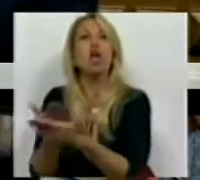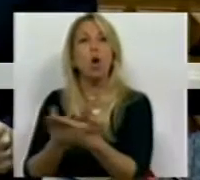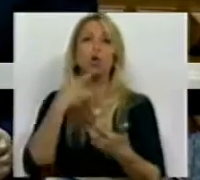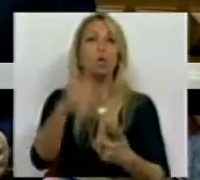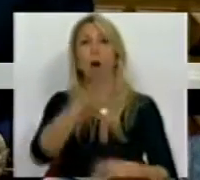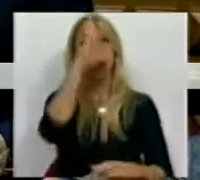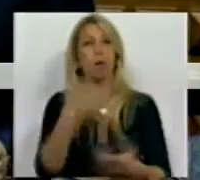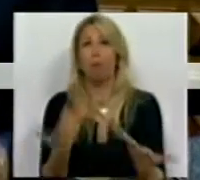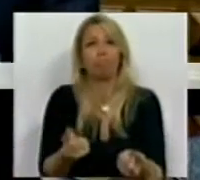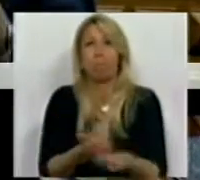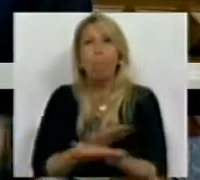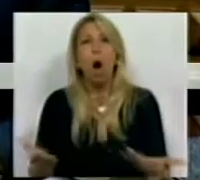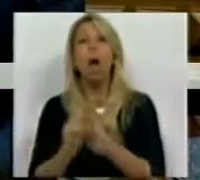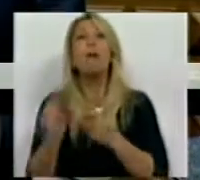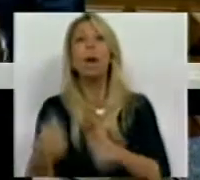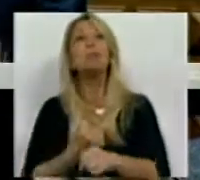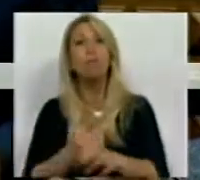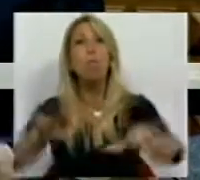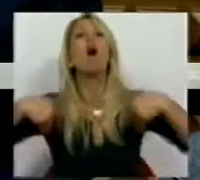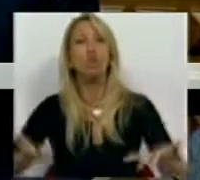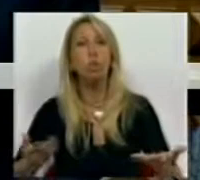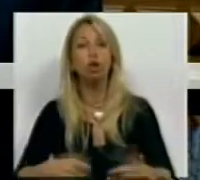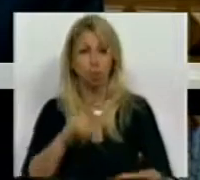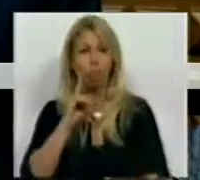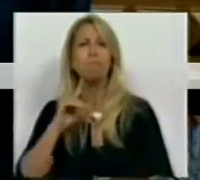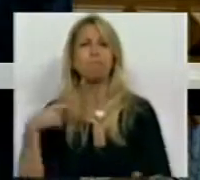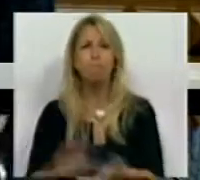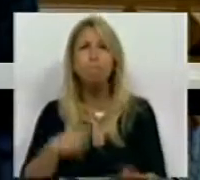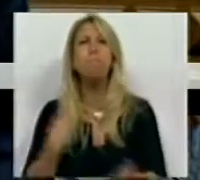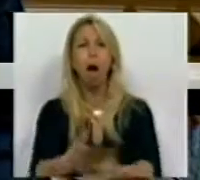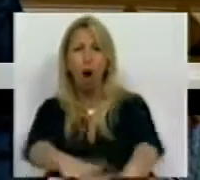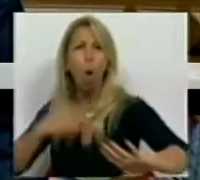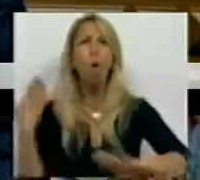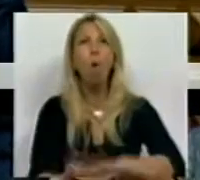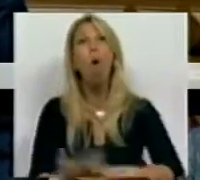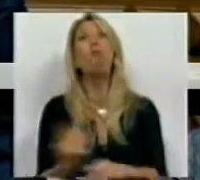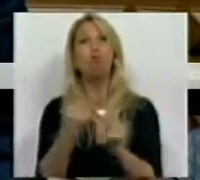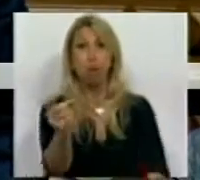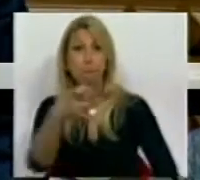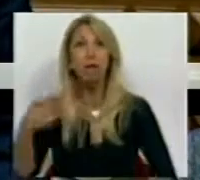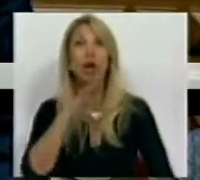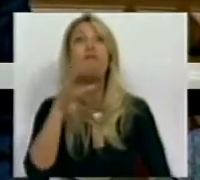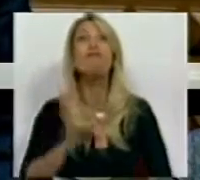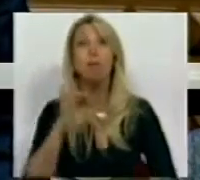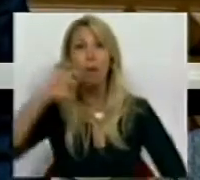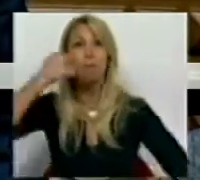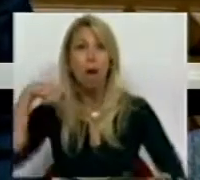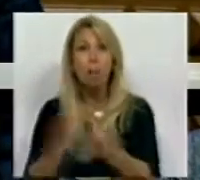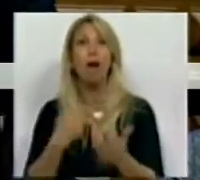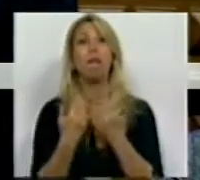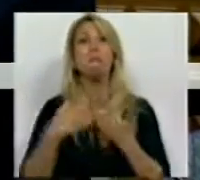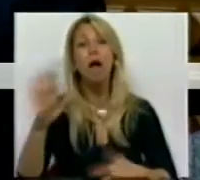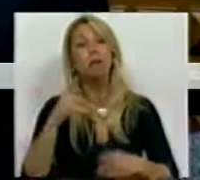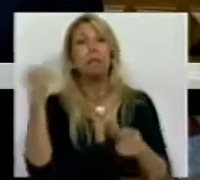pagar estes serviços, mas depois vai pagar com língua de palmo, porque vai pagar mais caro, as famílias vão pagar mais por serviços piores,